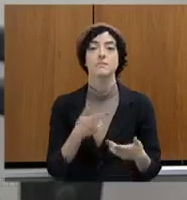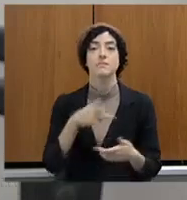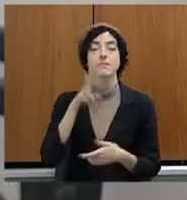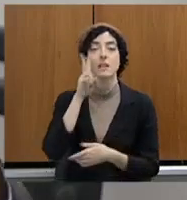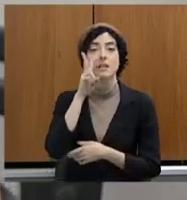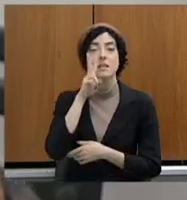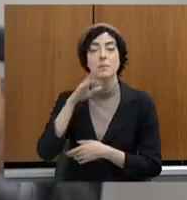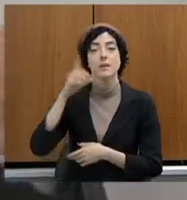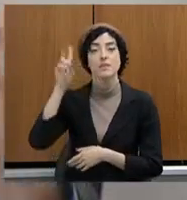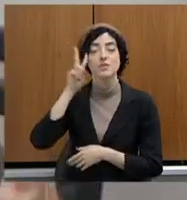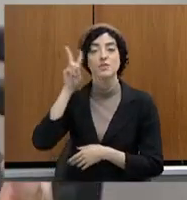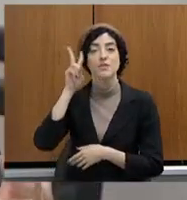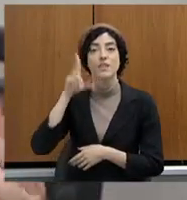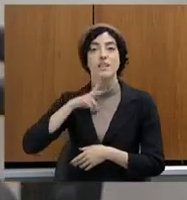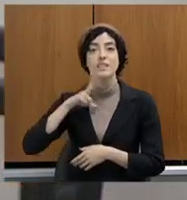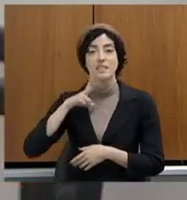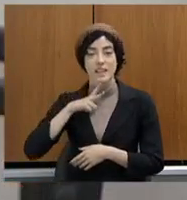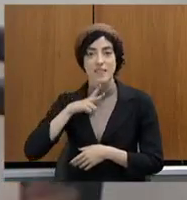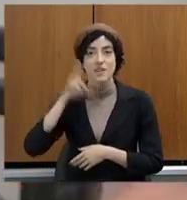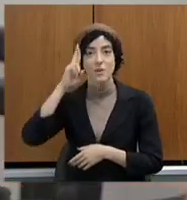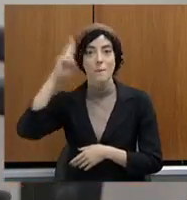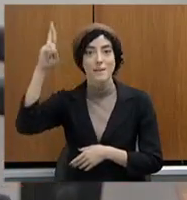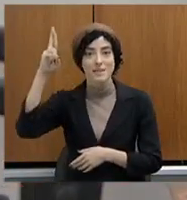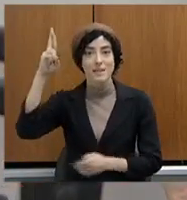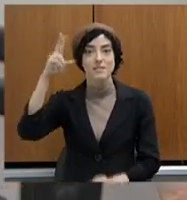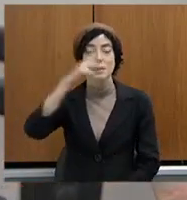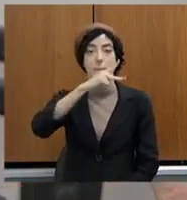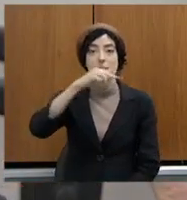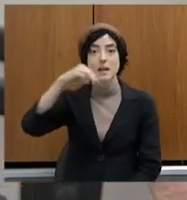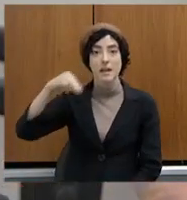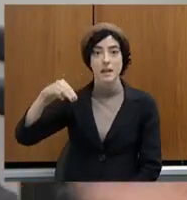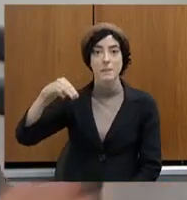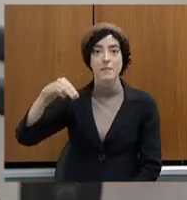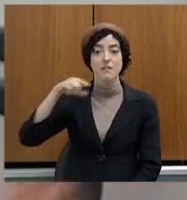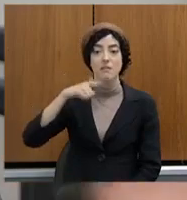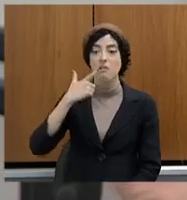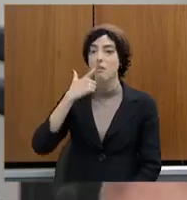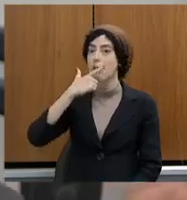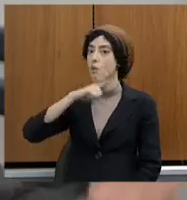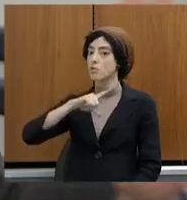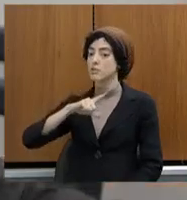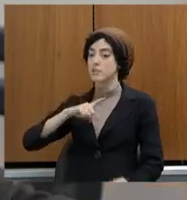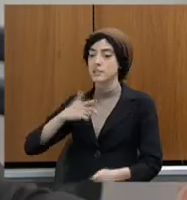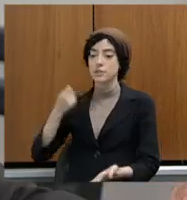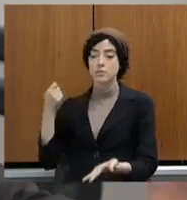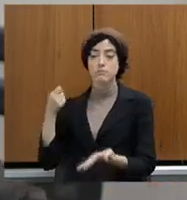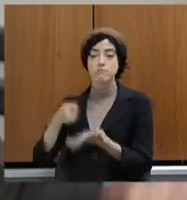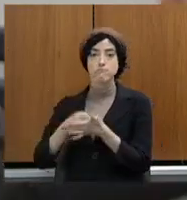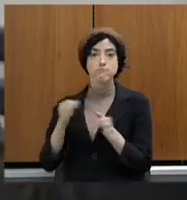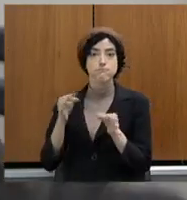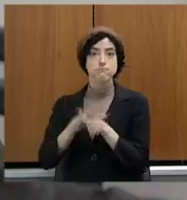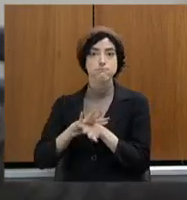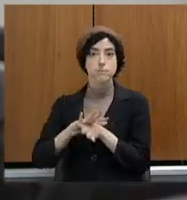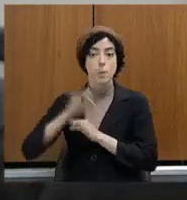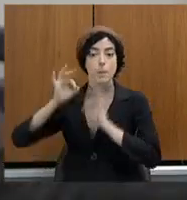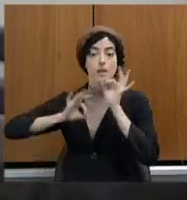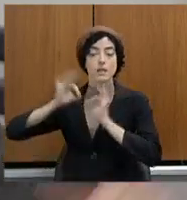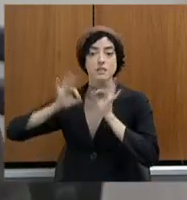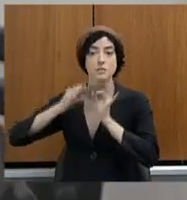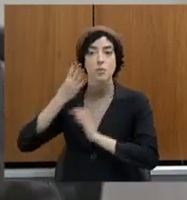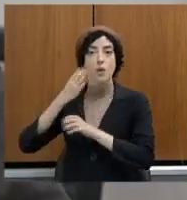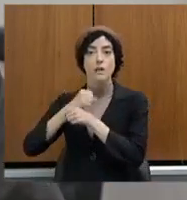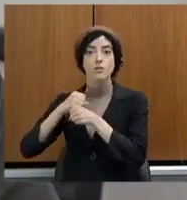conseguiu arrancar um compromisso do governo de um planejamento de quatro anos. para os próximos quatro anos de dez mil pessoas. Três mil